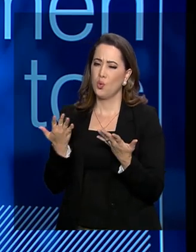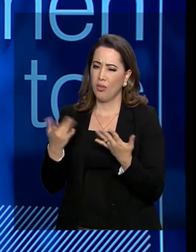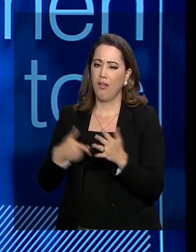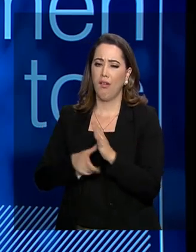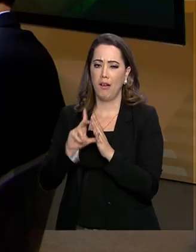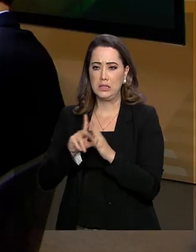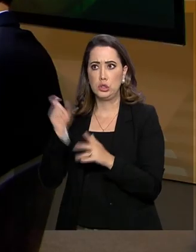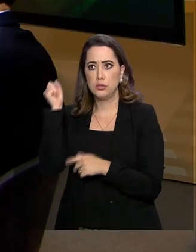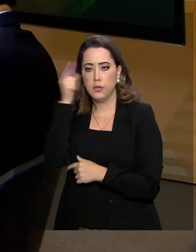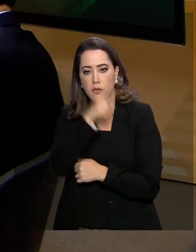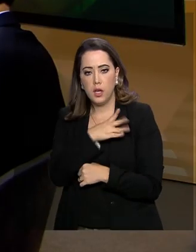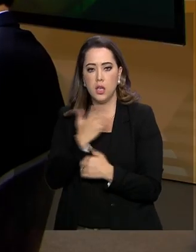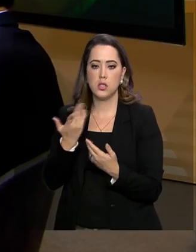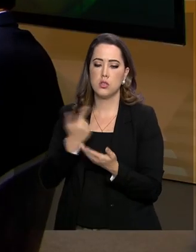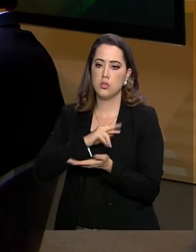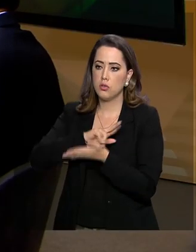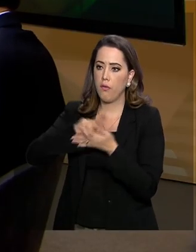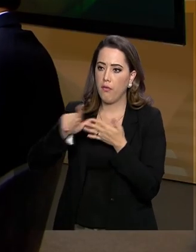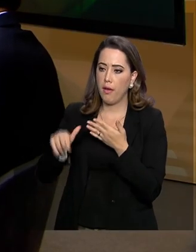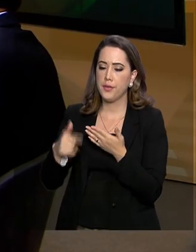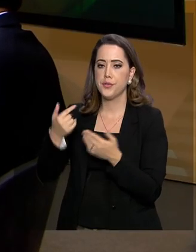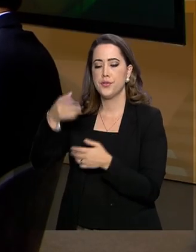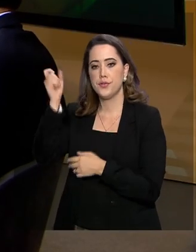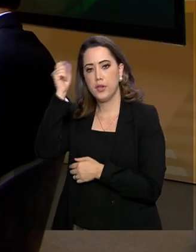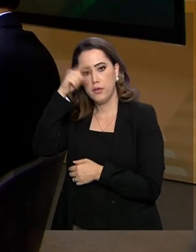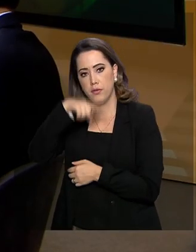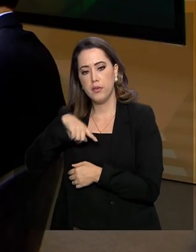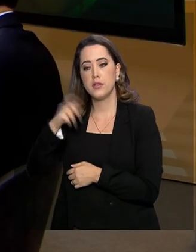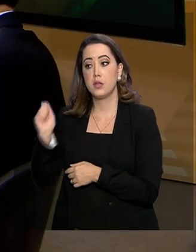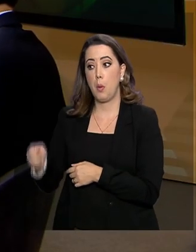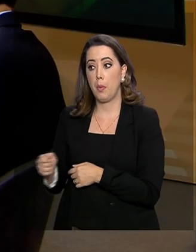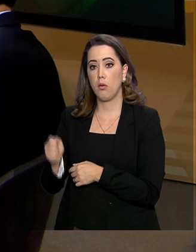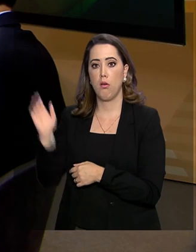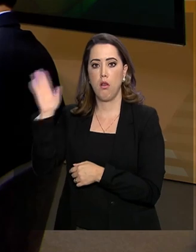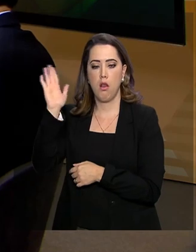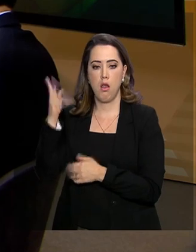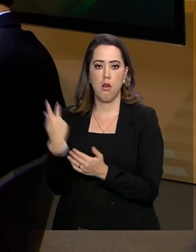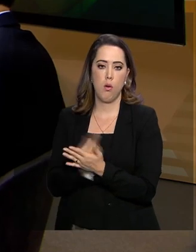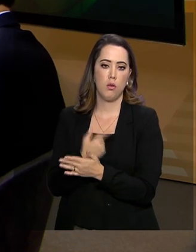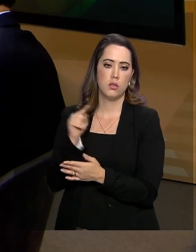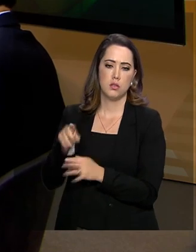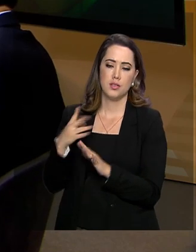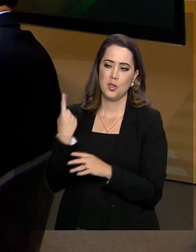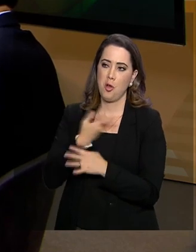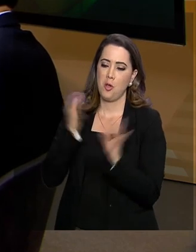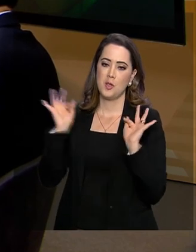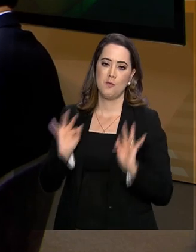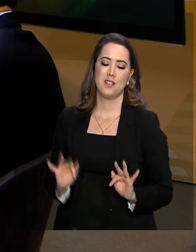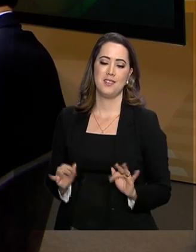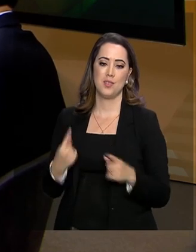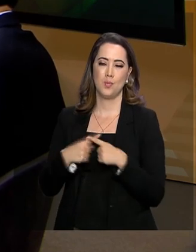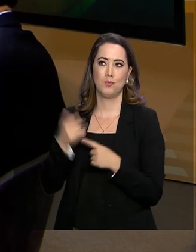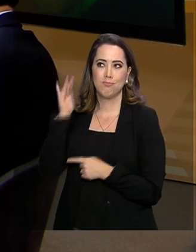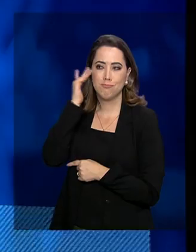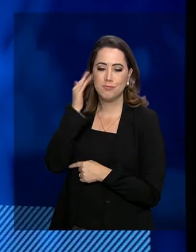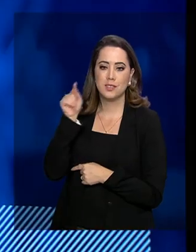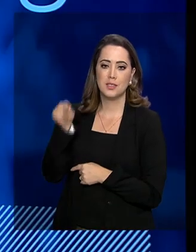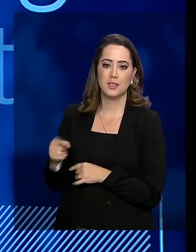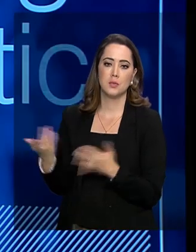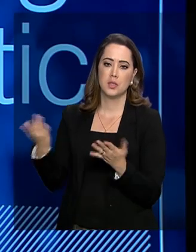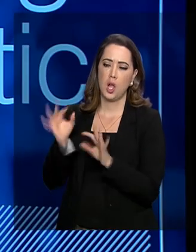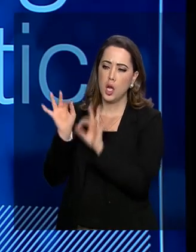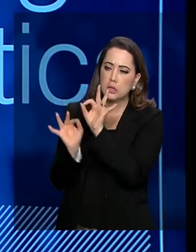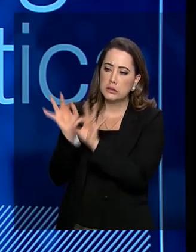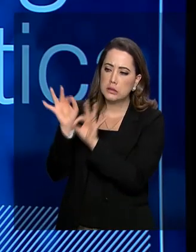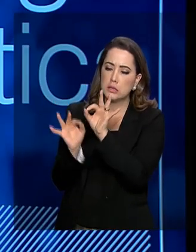do ano, nós tivemos várias dificuldades para conseguir que esse ferroviário se realizasse e nós estamos muito felizes porque nós entendemos que a forma que ele está